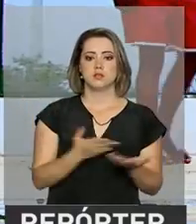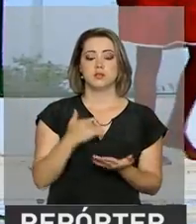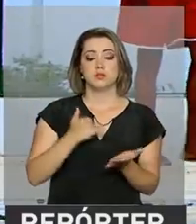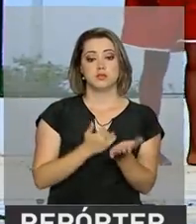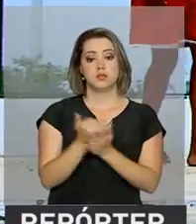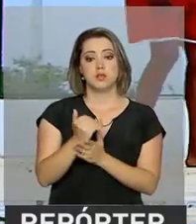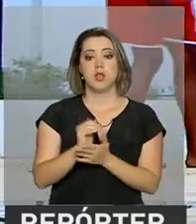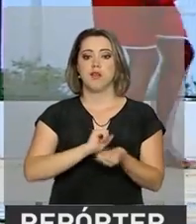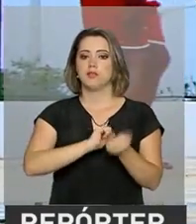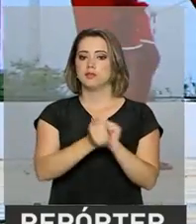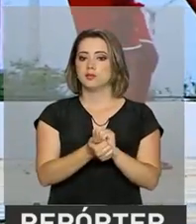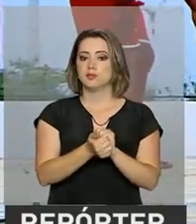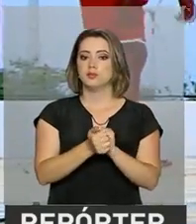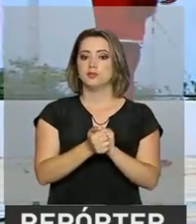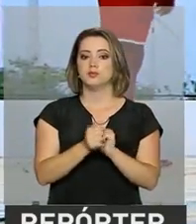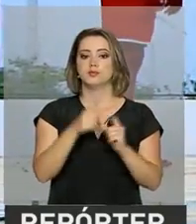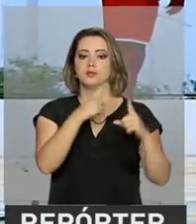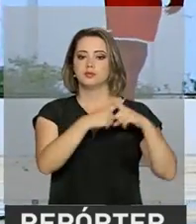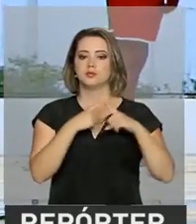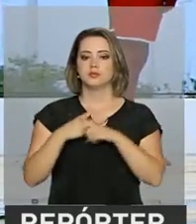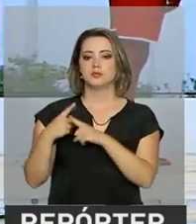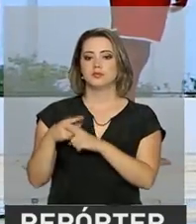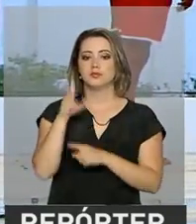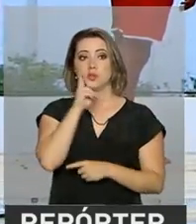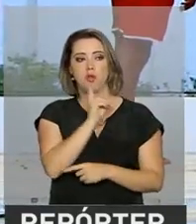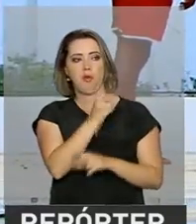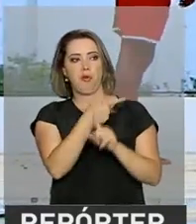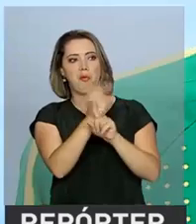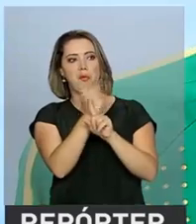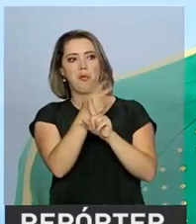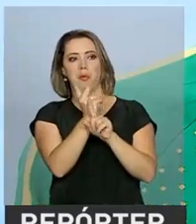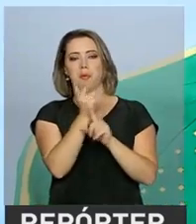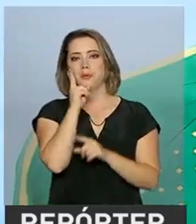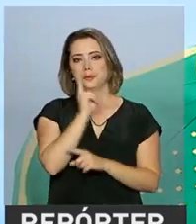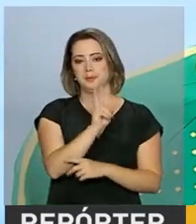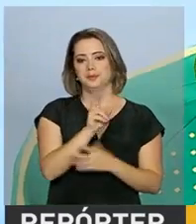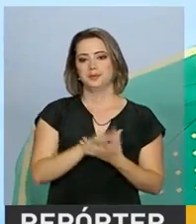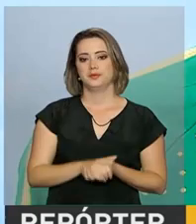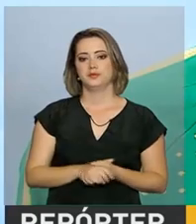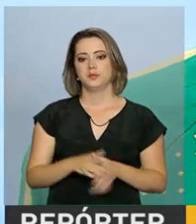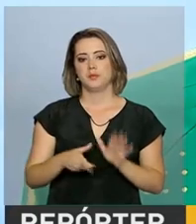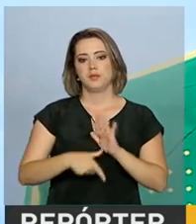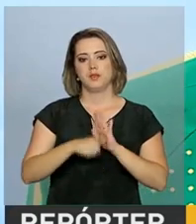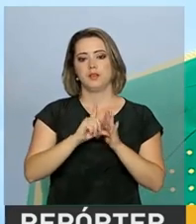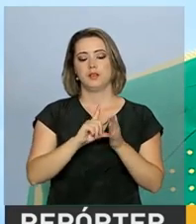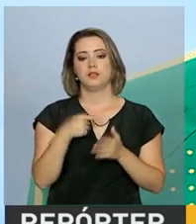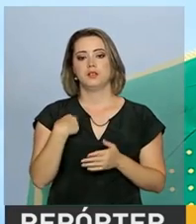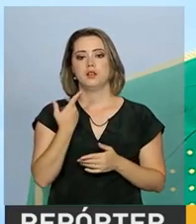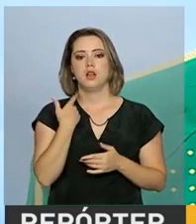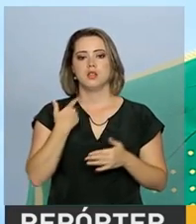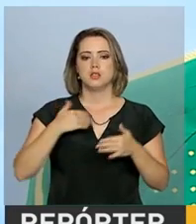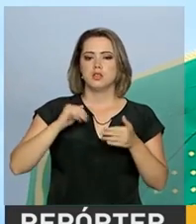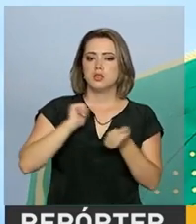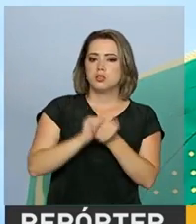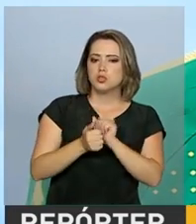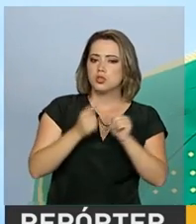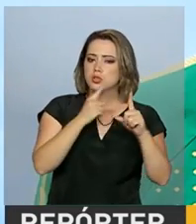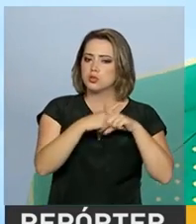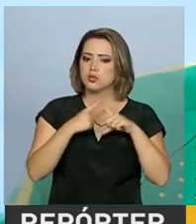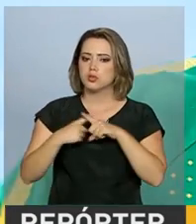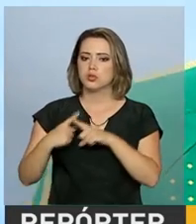a partida de futebol acontece com o cenário de cataventos. A gente antes jogava debaixo desses pés de algaroba,